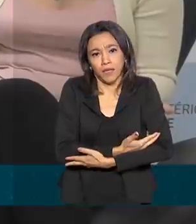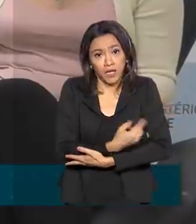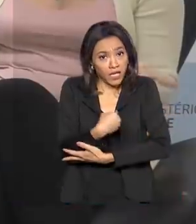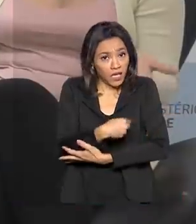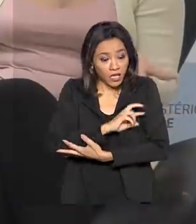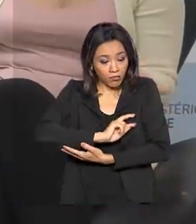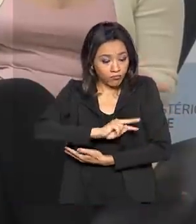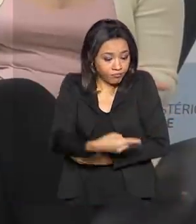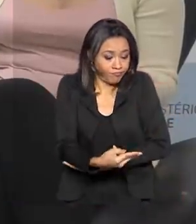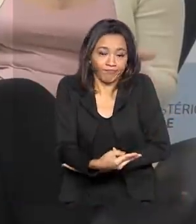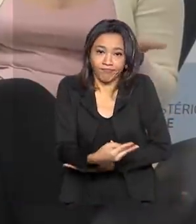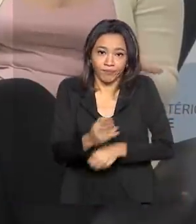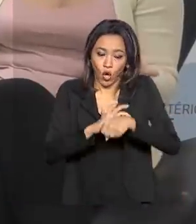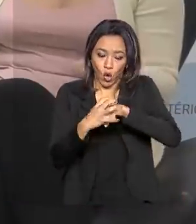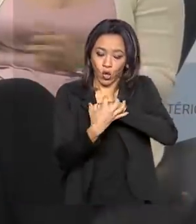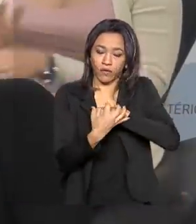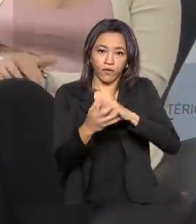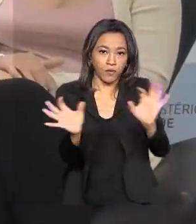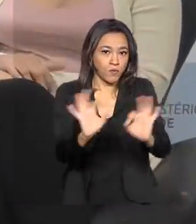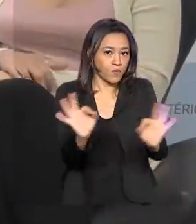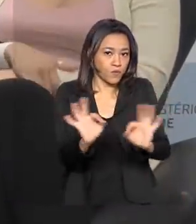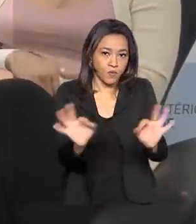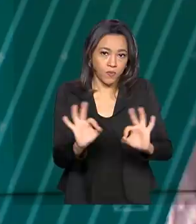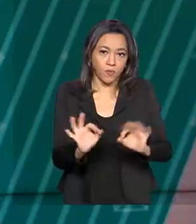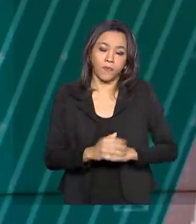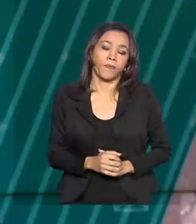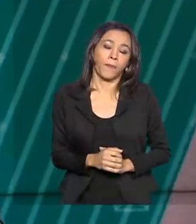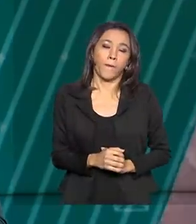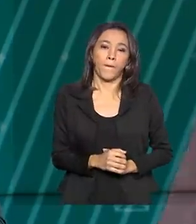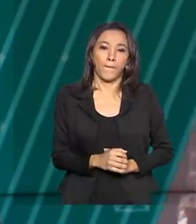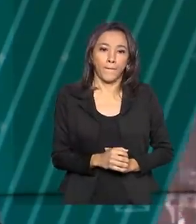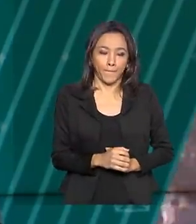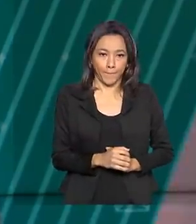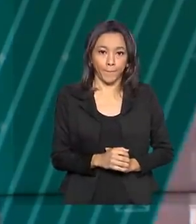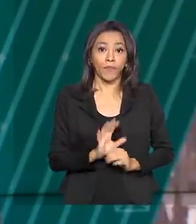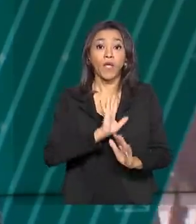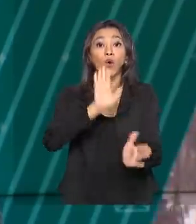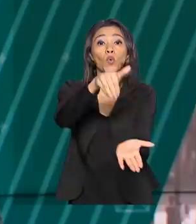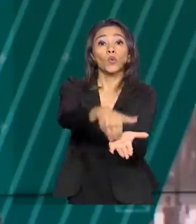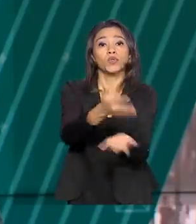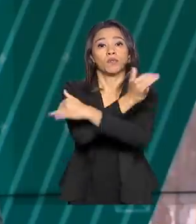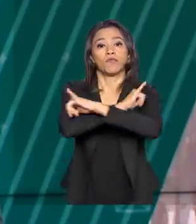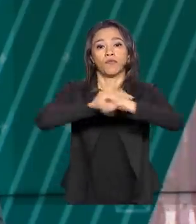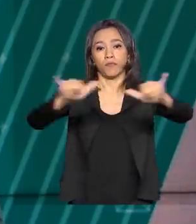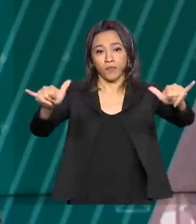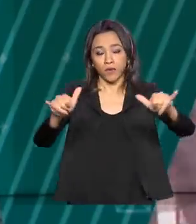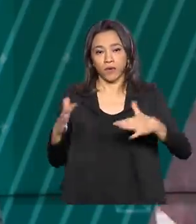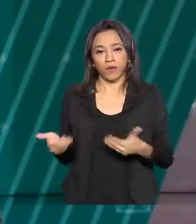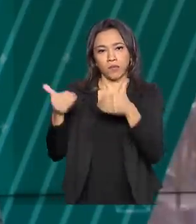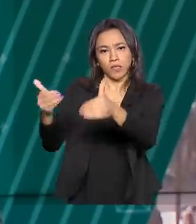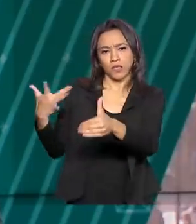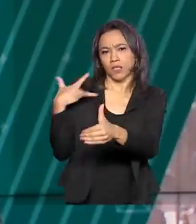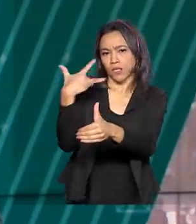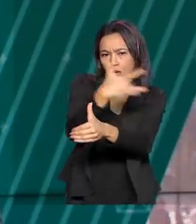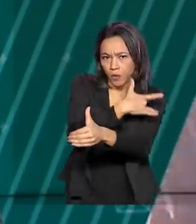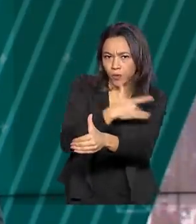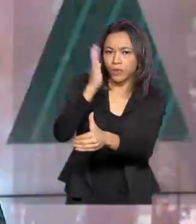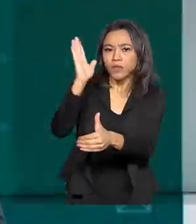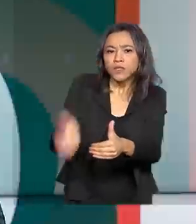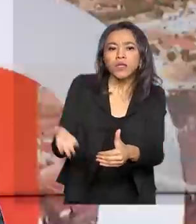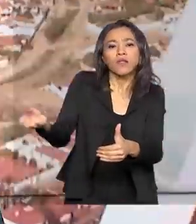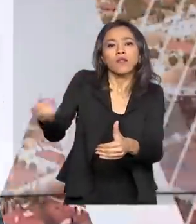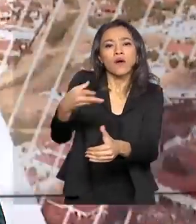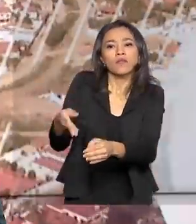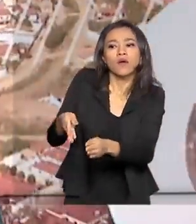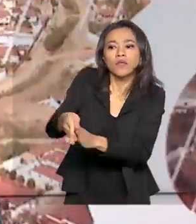transmite o coronavírus, a Covid-19. E uma última notícia. O Ministério da Saúde consolidou novas